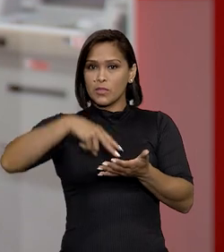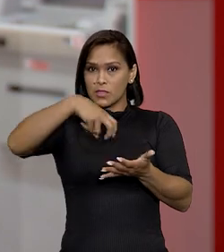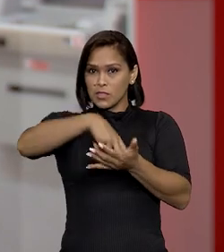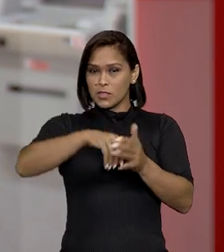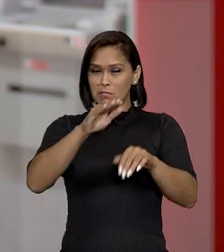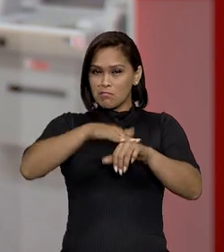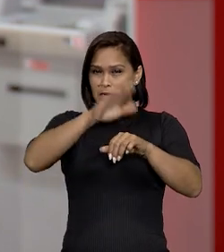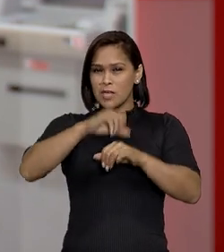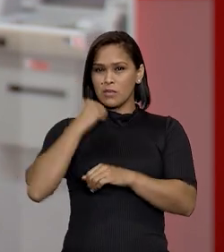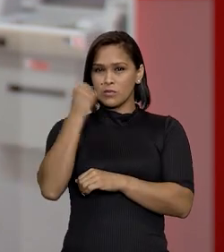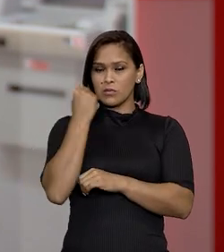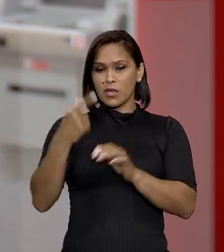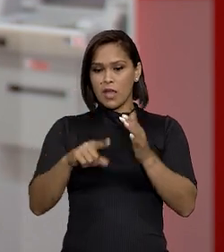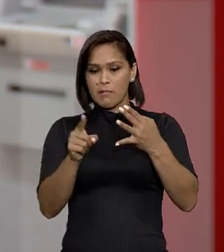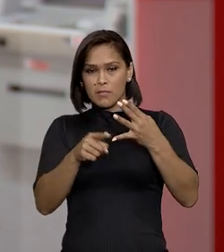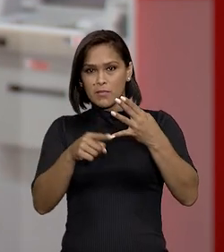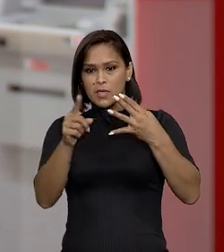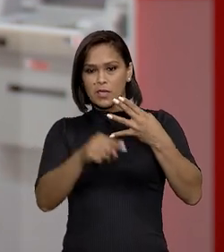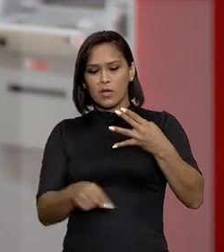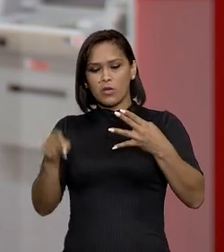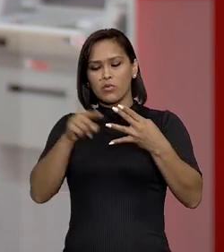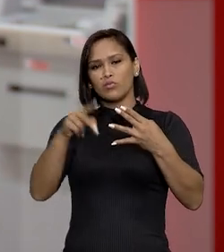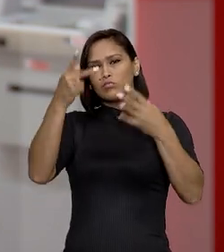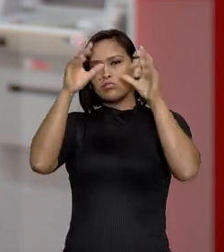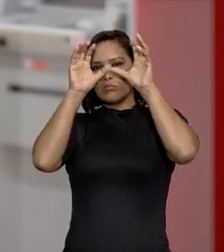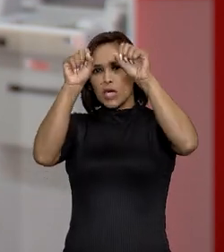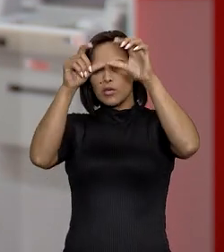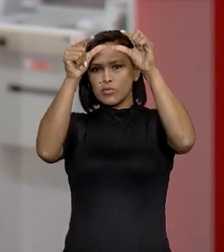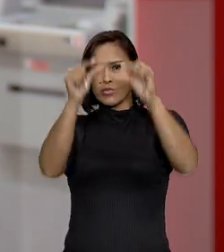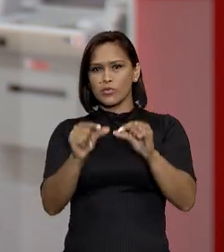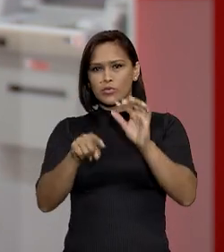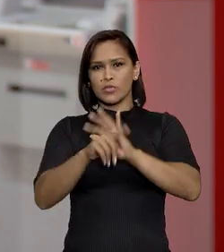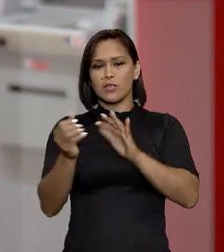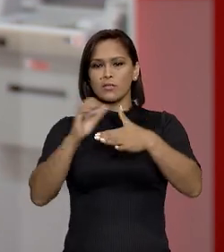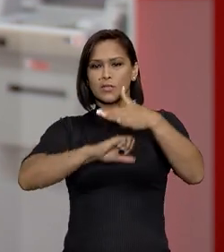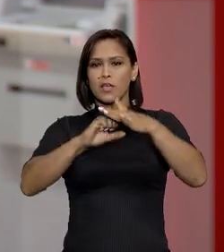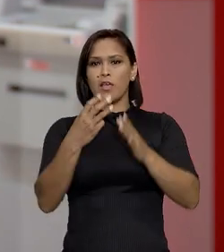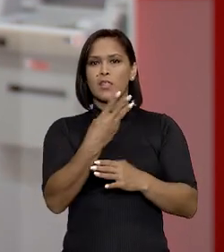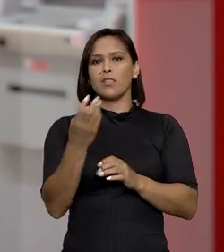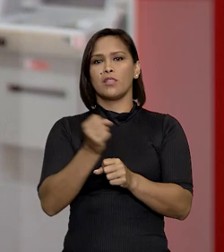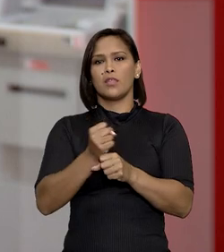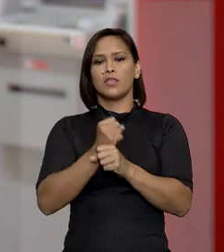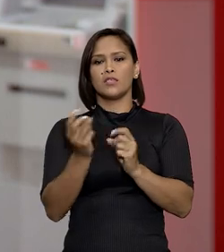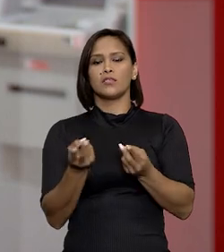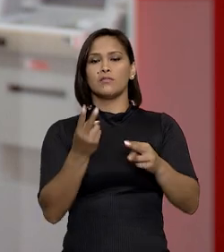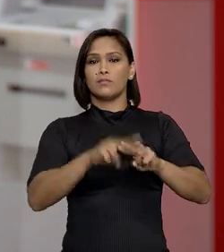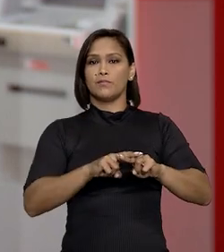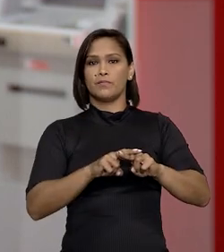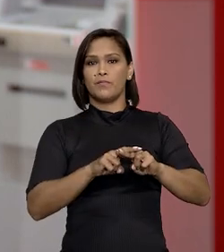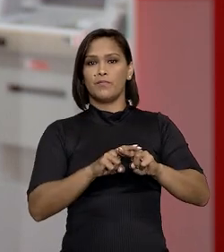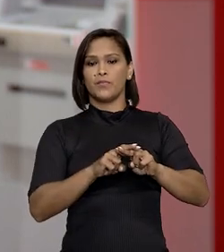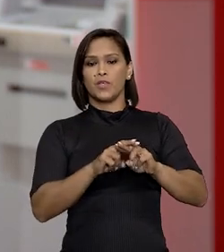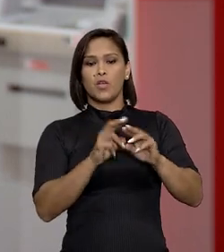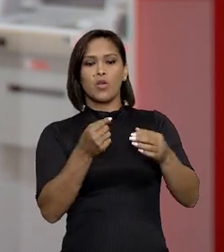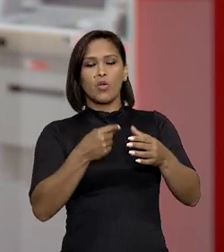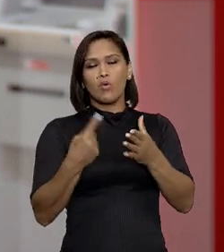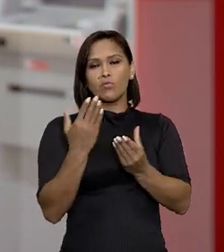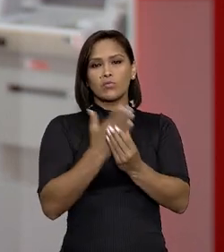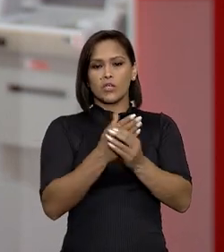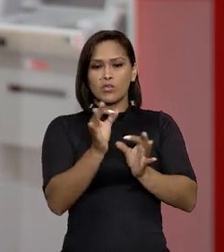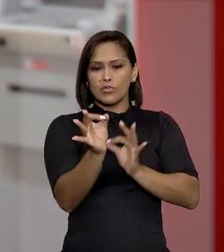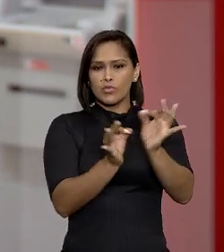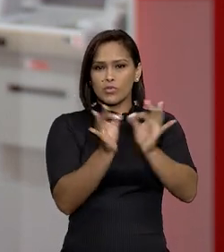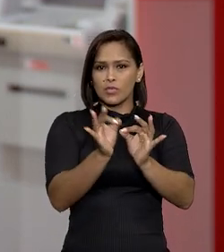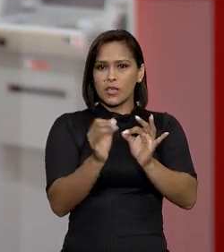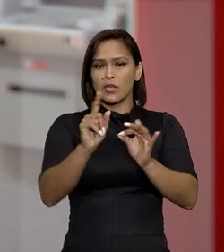Após condenação mais severa na primeira instância, o Tribunal de Justiça reduziu a sanção do empresário para três anos de reclusão. Com o